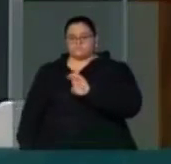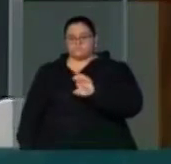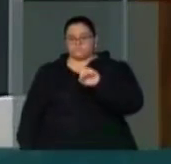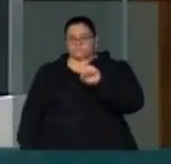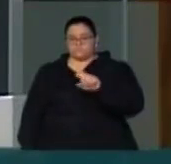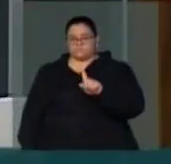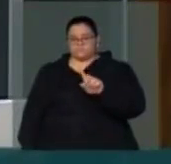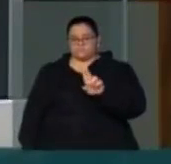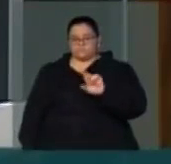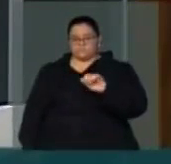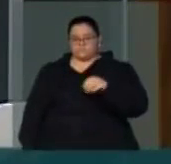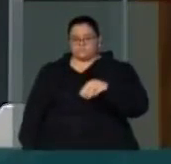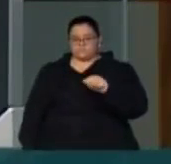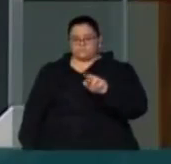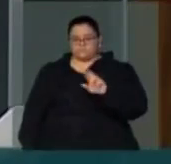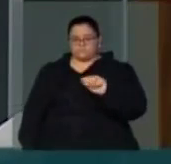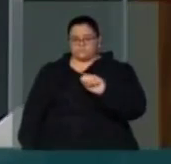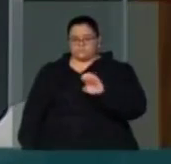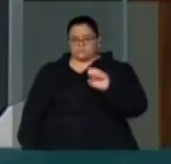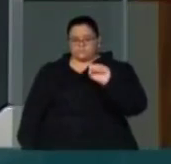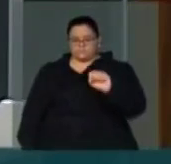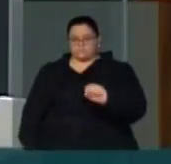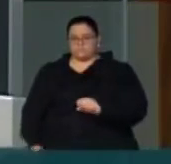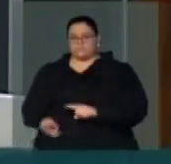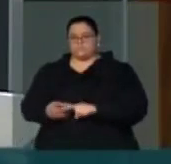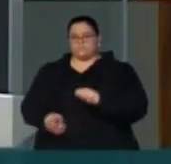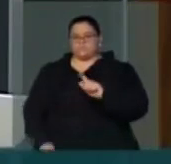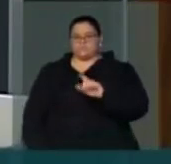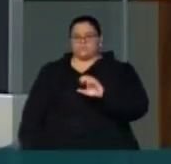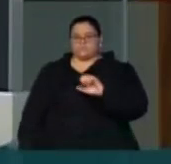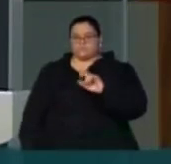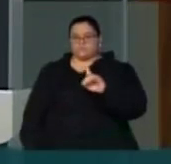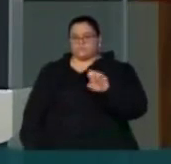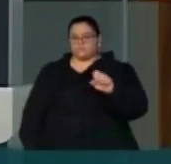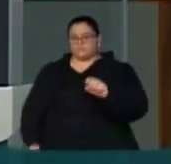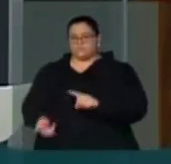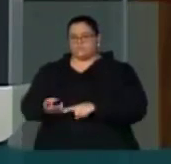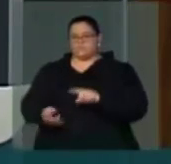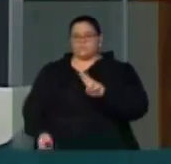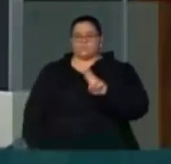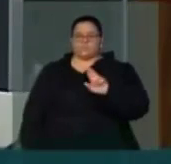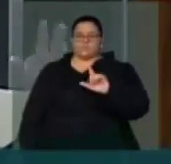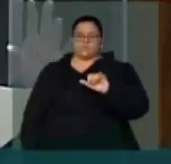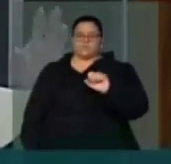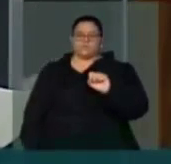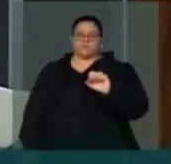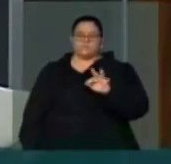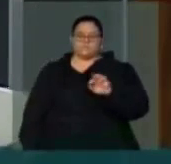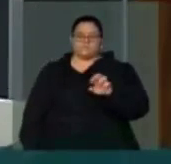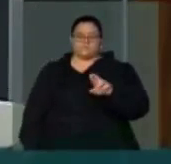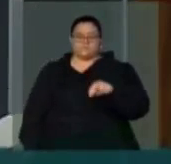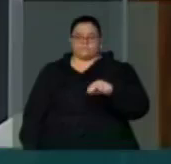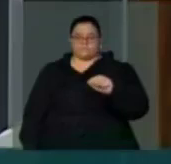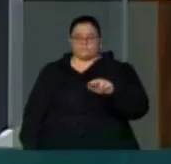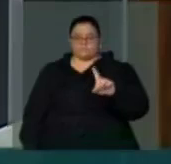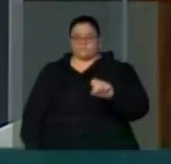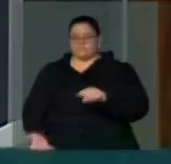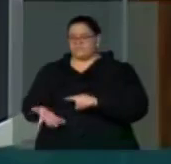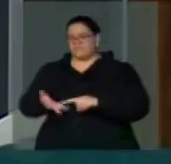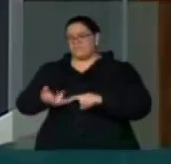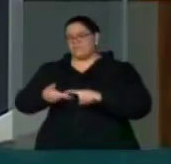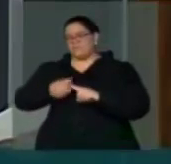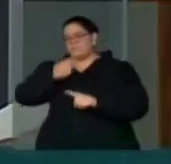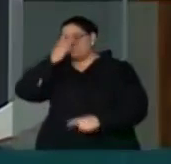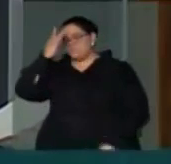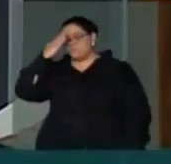Ciro Martins, Carlos Nejar, Moacir Scliar, Luiz Fernando Veríssimo, Lia Luft, e entre tantos outros, por lá também